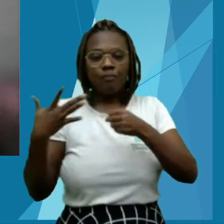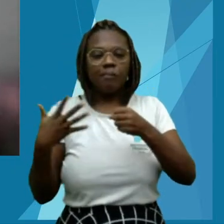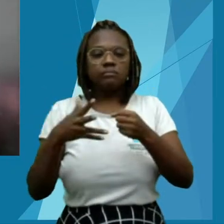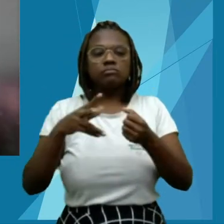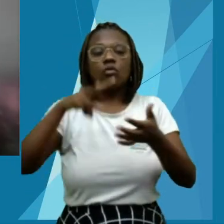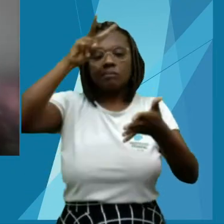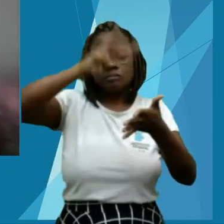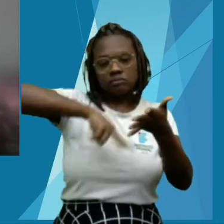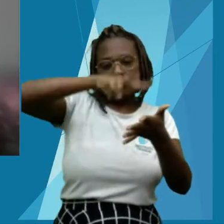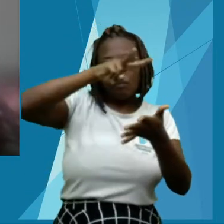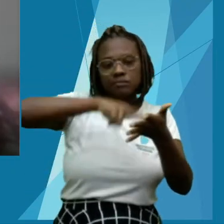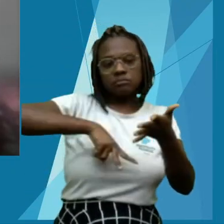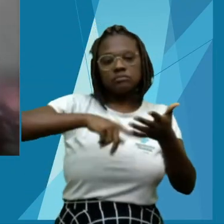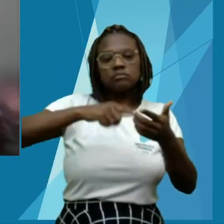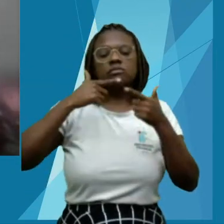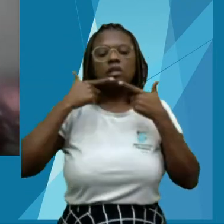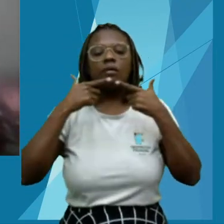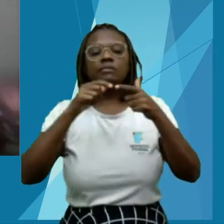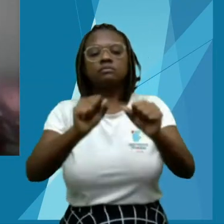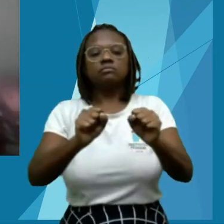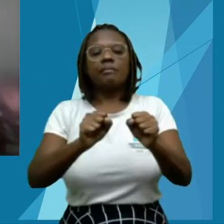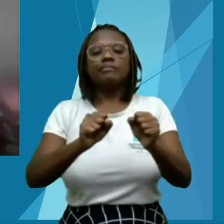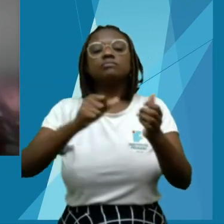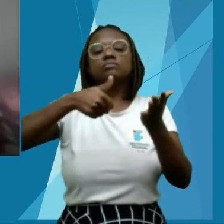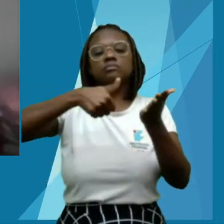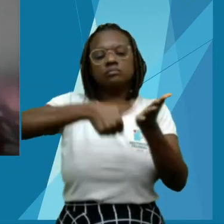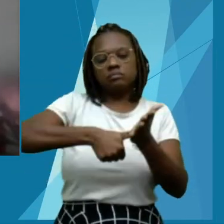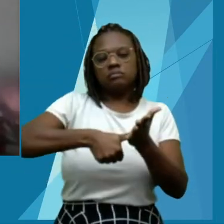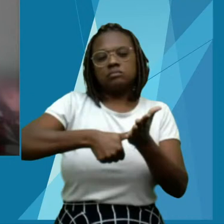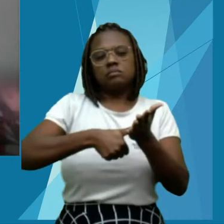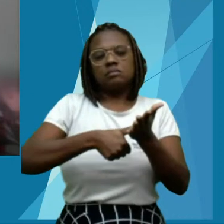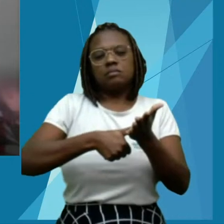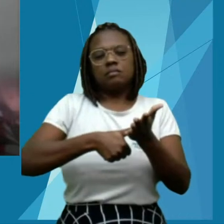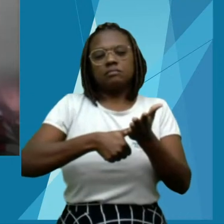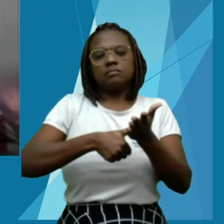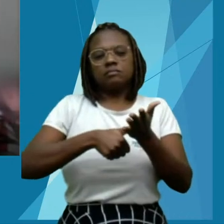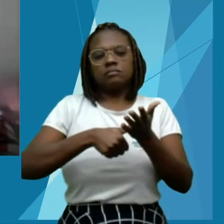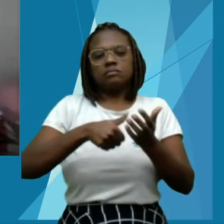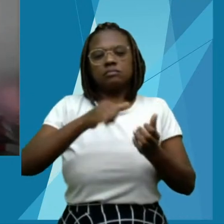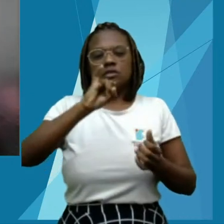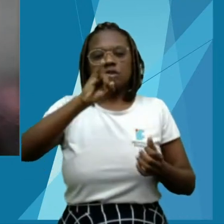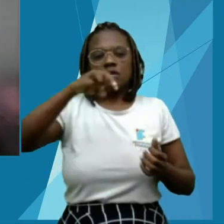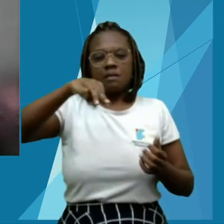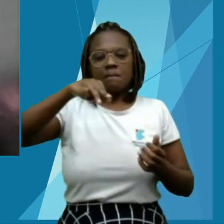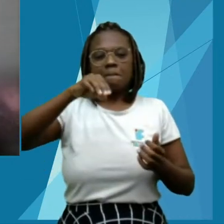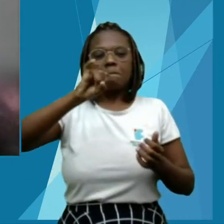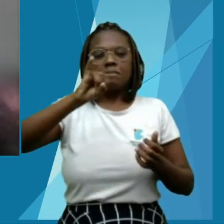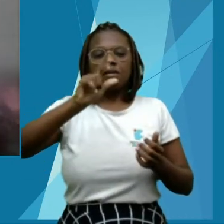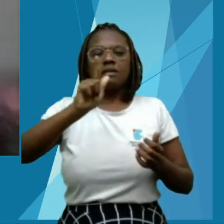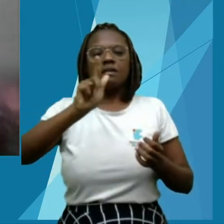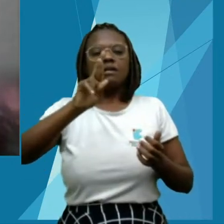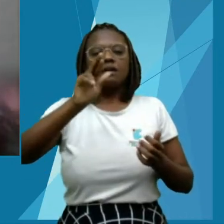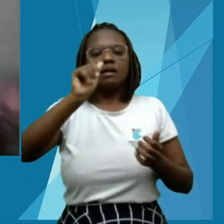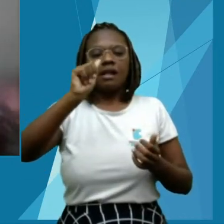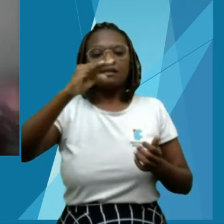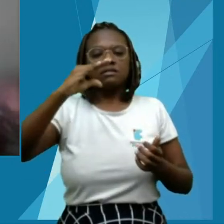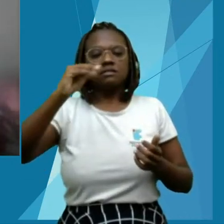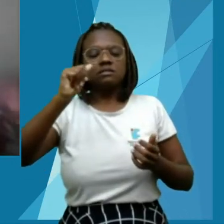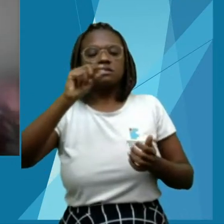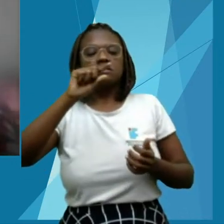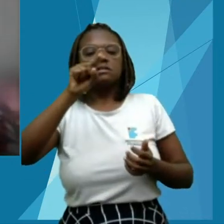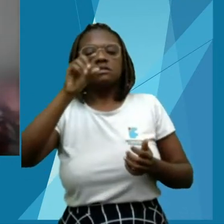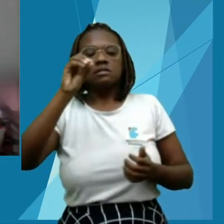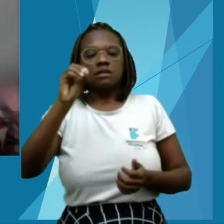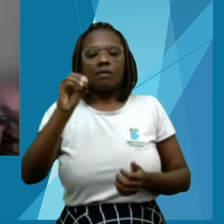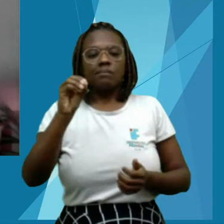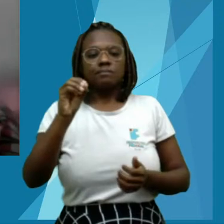literatura, cultura, identidade, alteridade e imigrações. Conhecemos um pouco agora. Conheçamos um pouco agora da